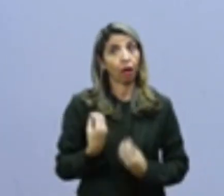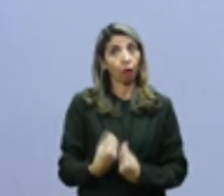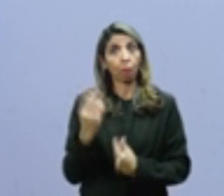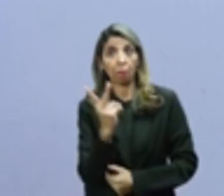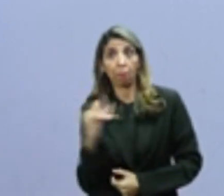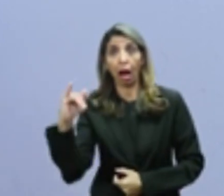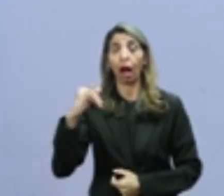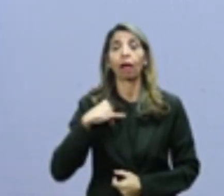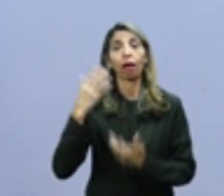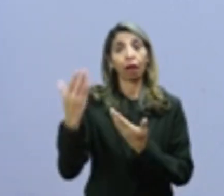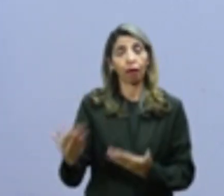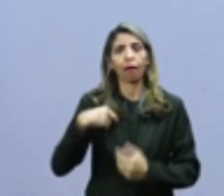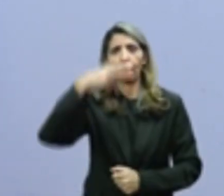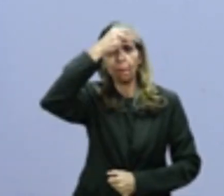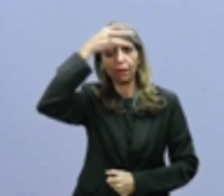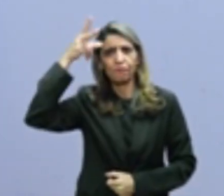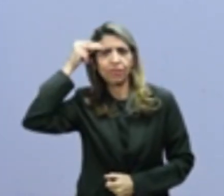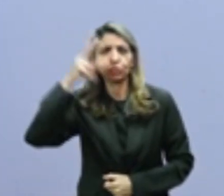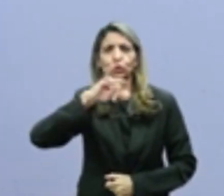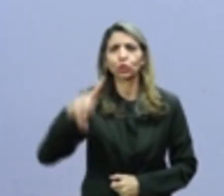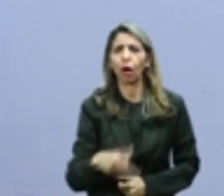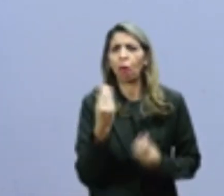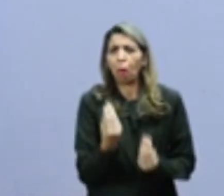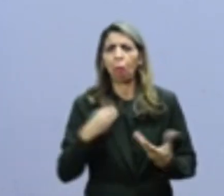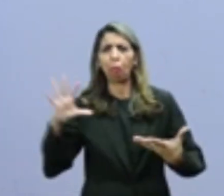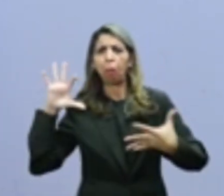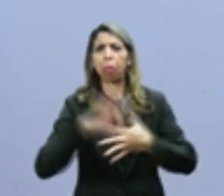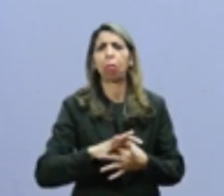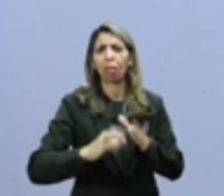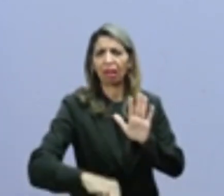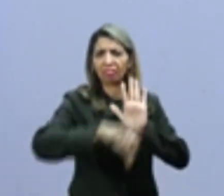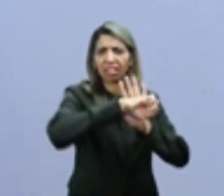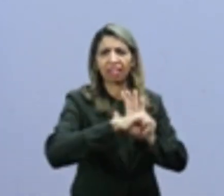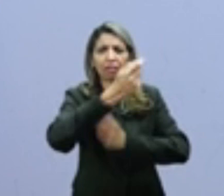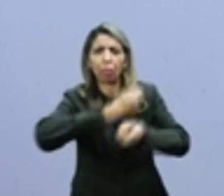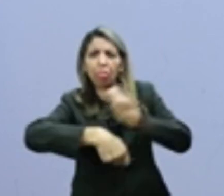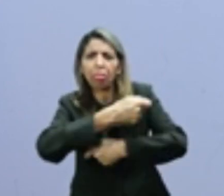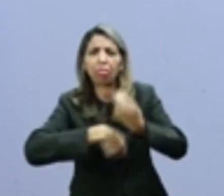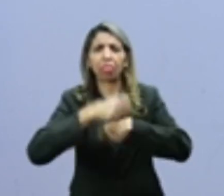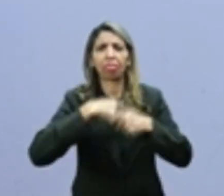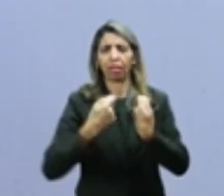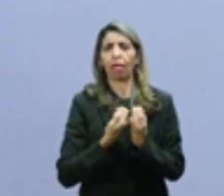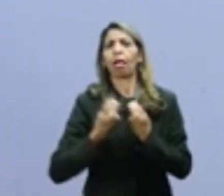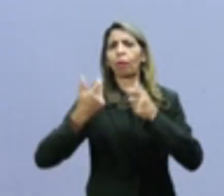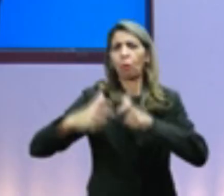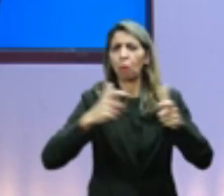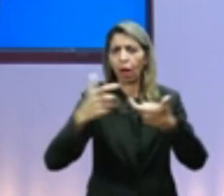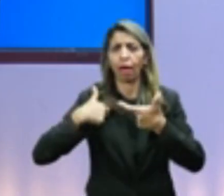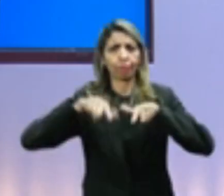diálogos supostamente expostos com traficantes, negociando cargos para